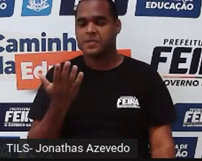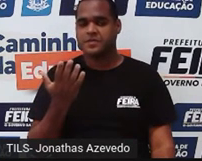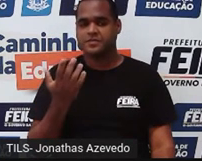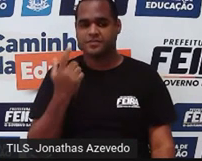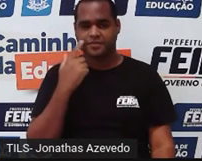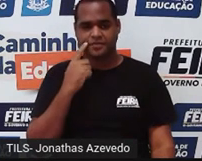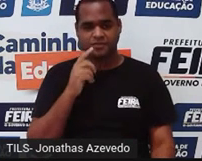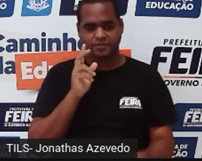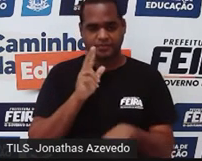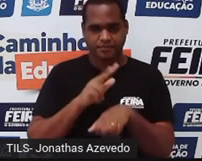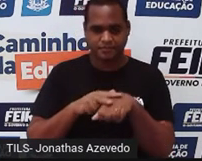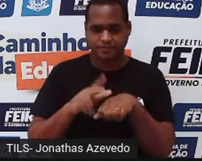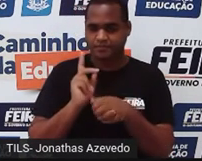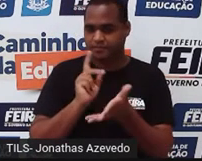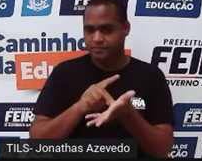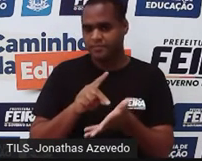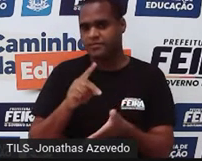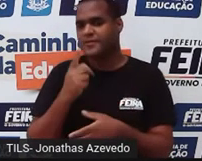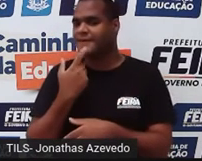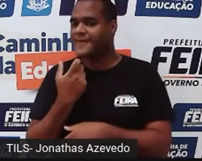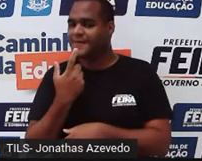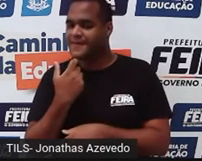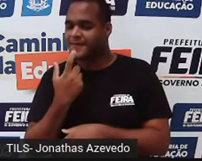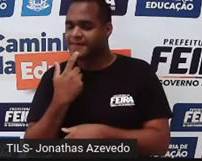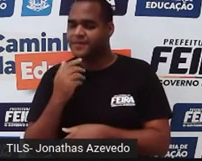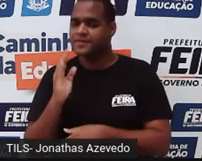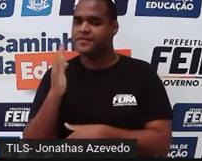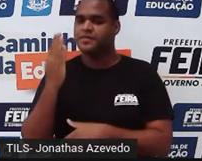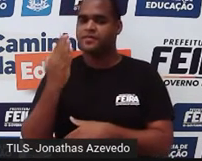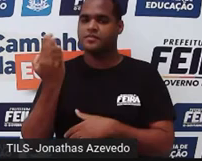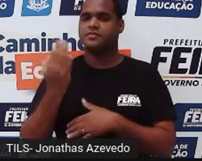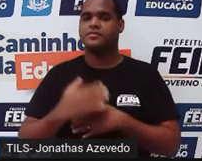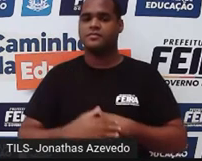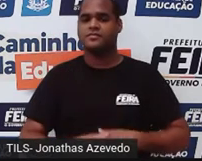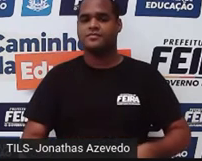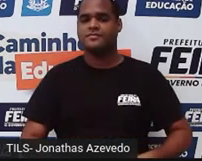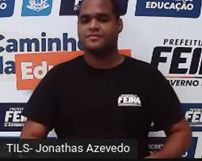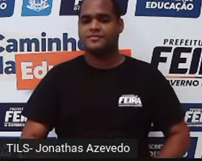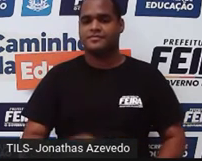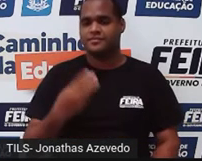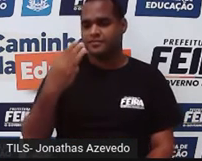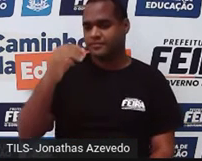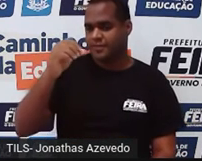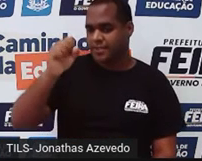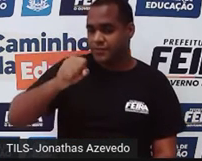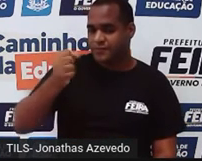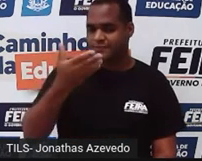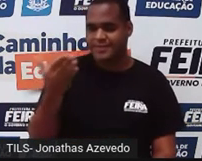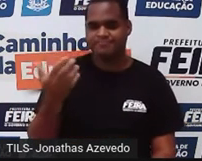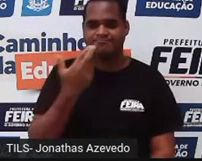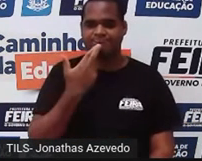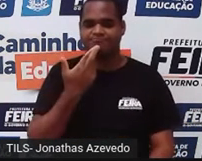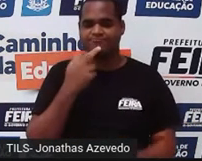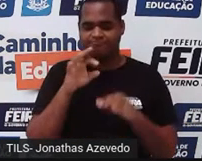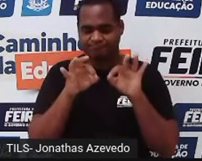Botão verde para verdadeiro ou botão vermelho para falso? Vou te dar 30 segundos para fazer esse cálculo. 30